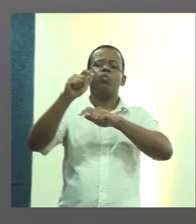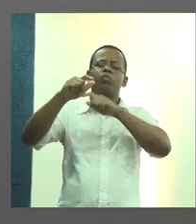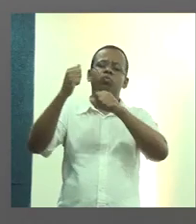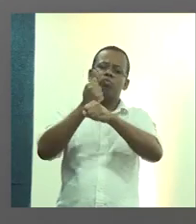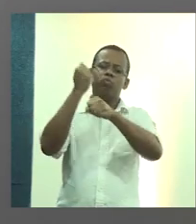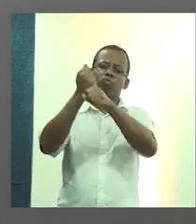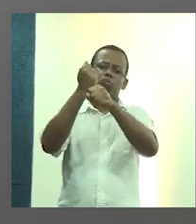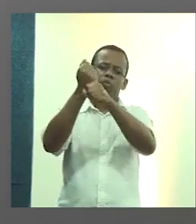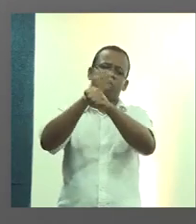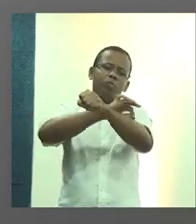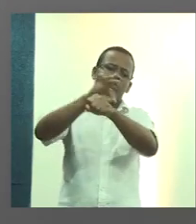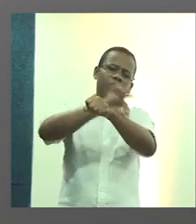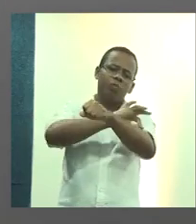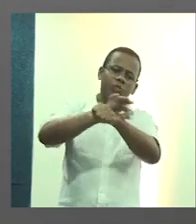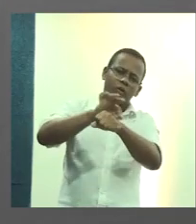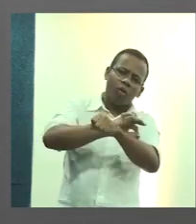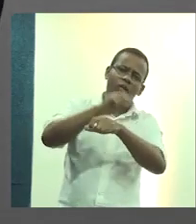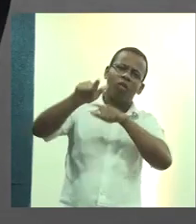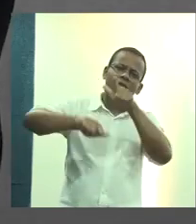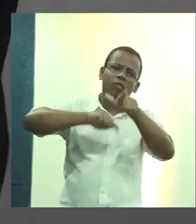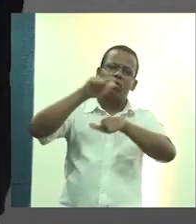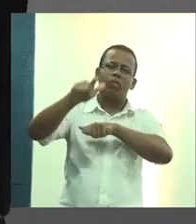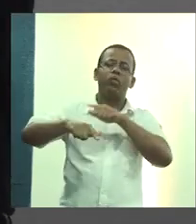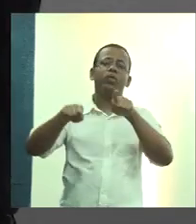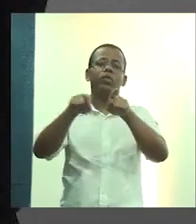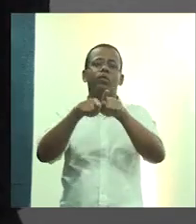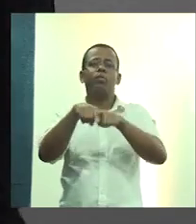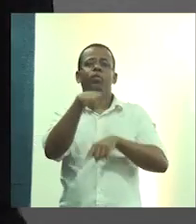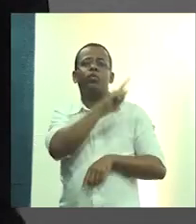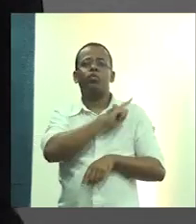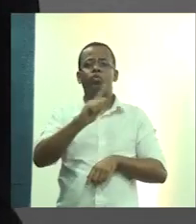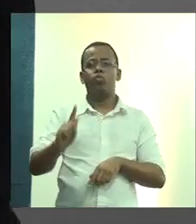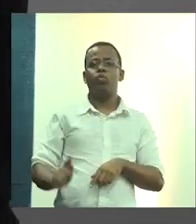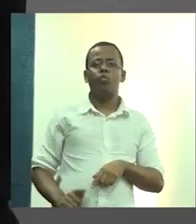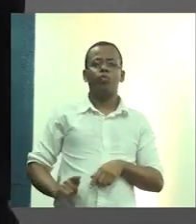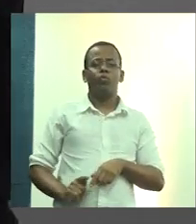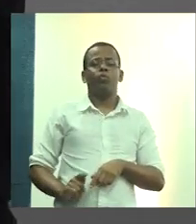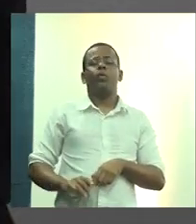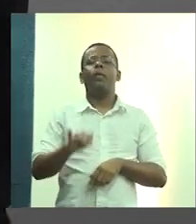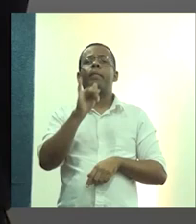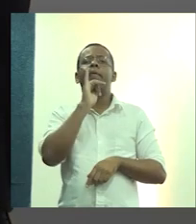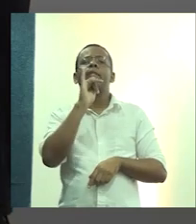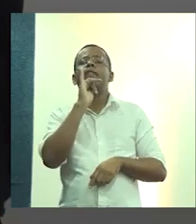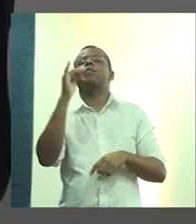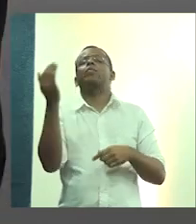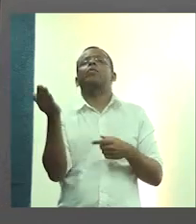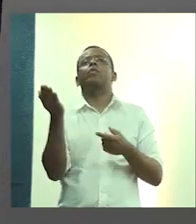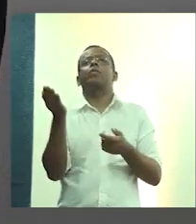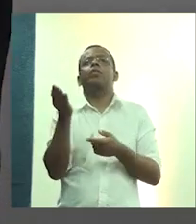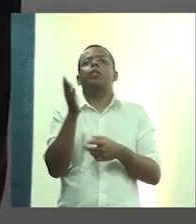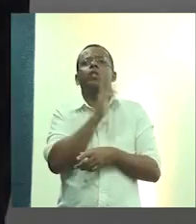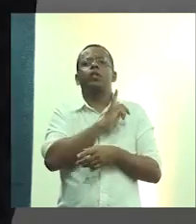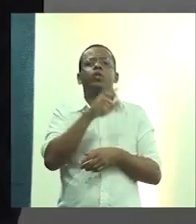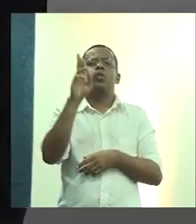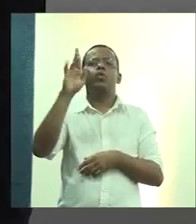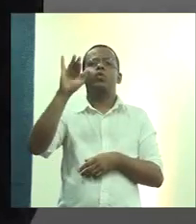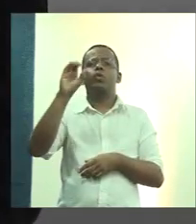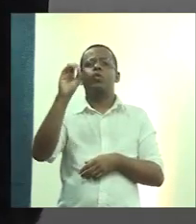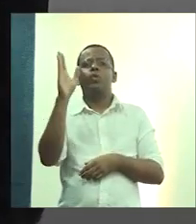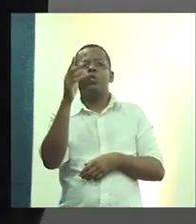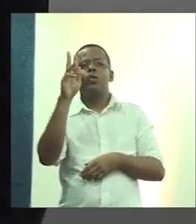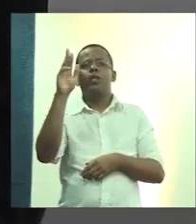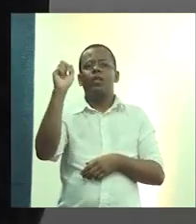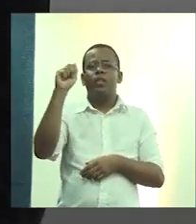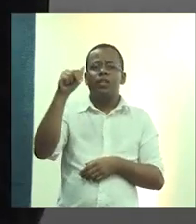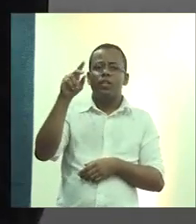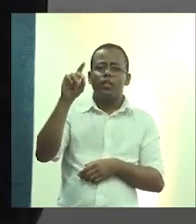para prestação de serviços, o governo, no caso, o governo do Rio Grande do Sul, que